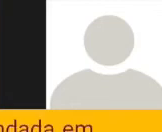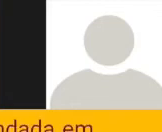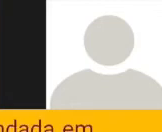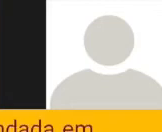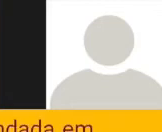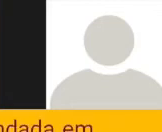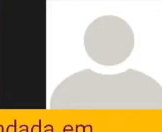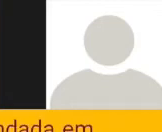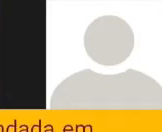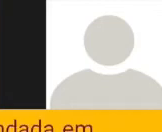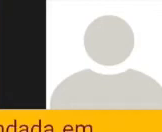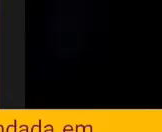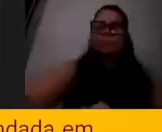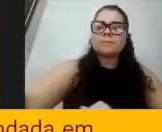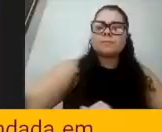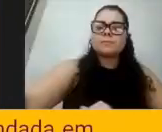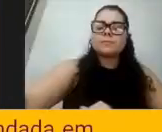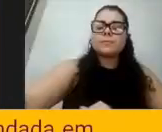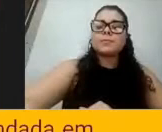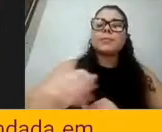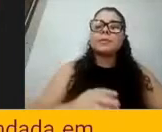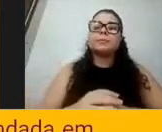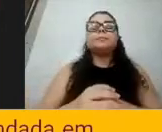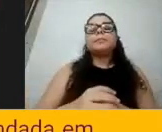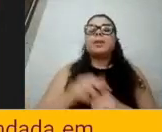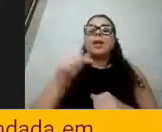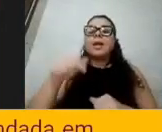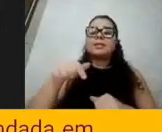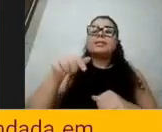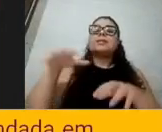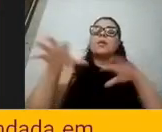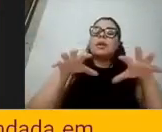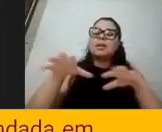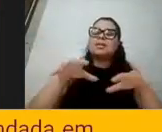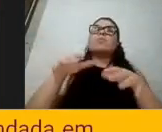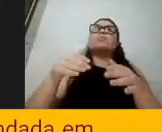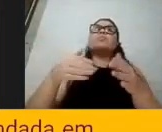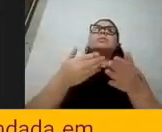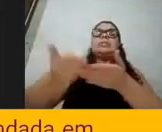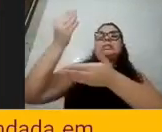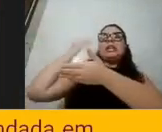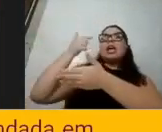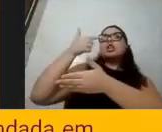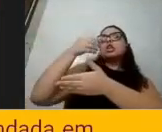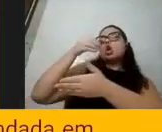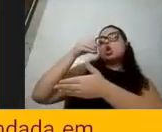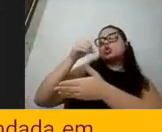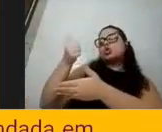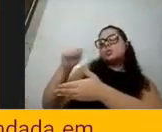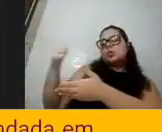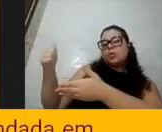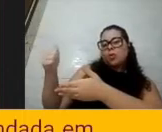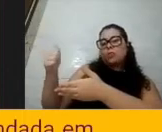e que tem aí como principais iniciativas o movimento da Aweo